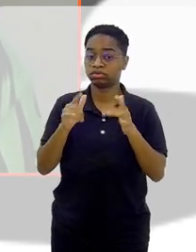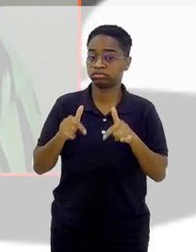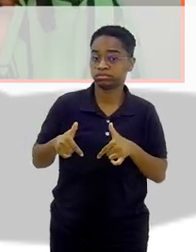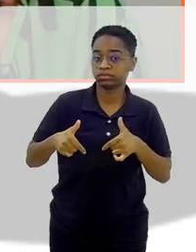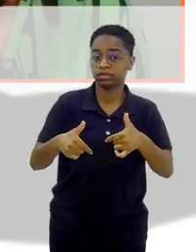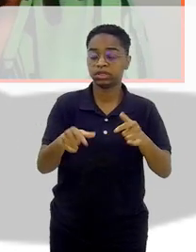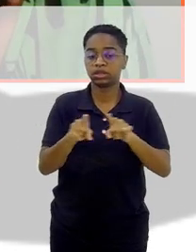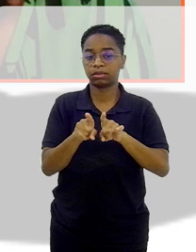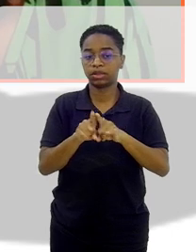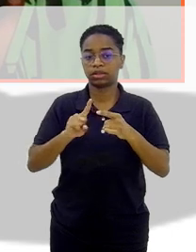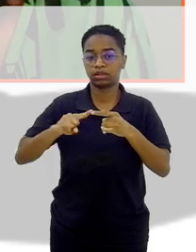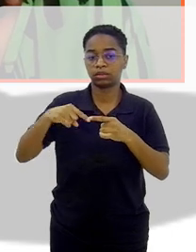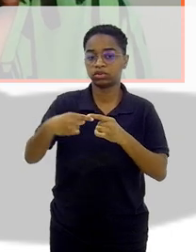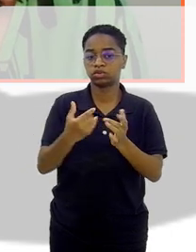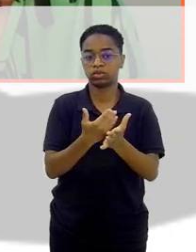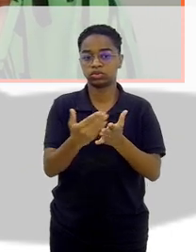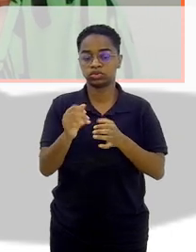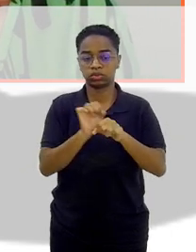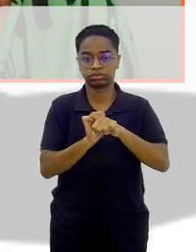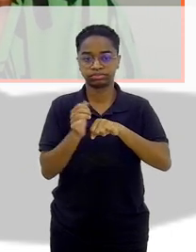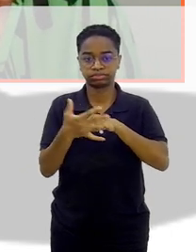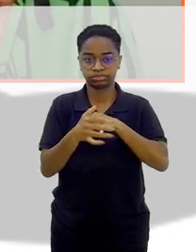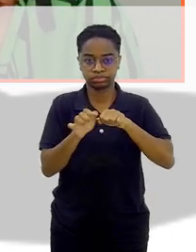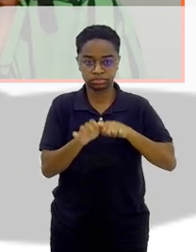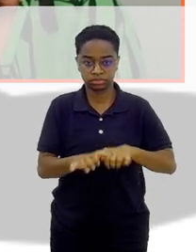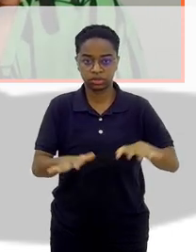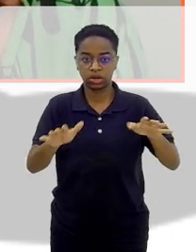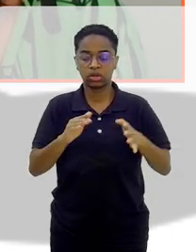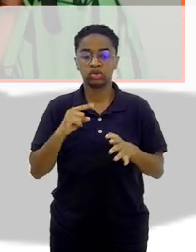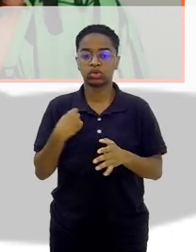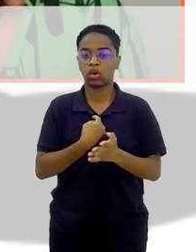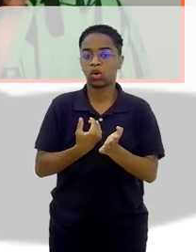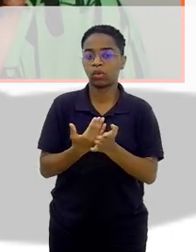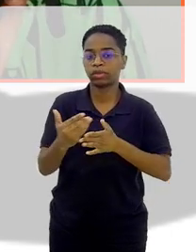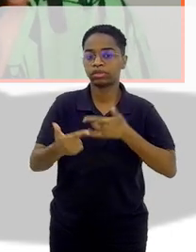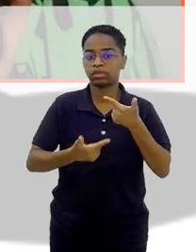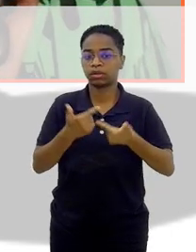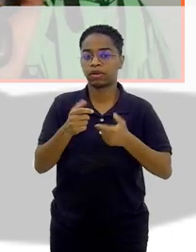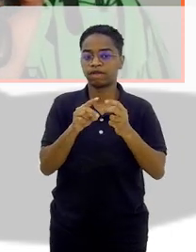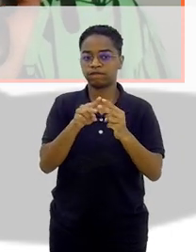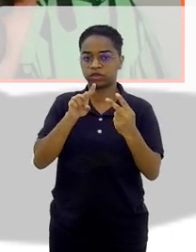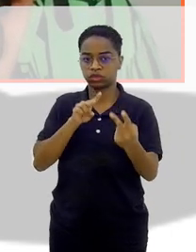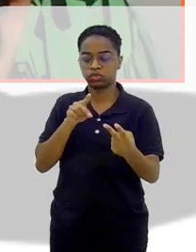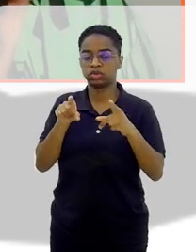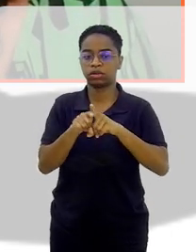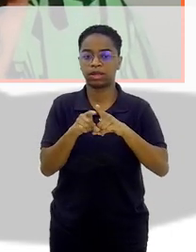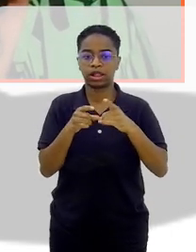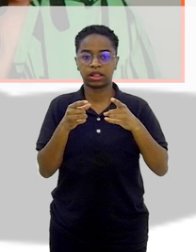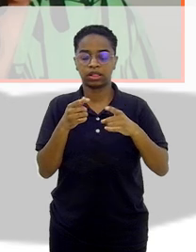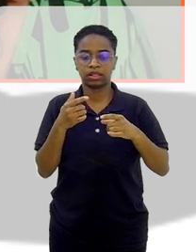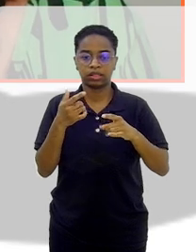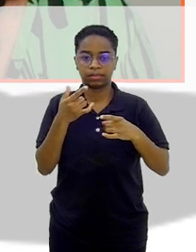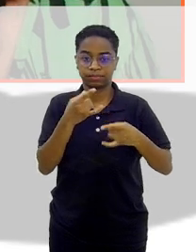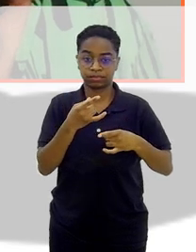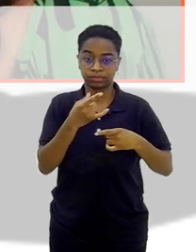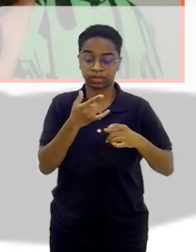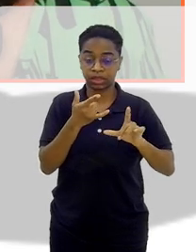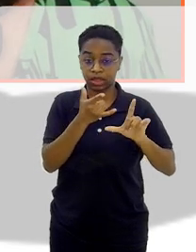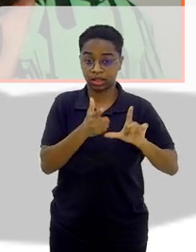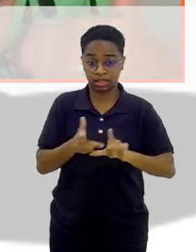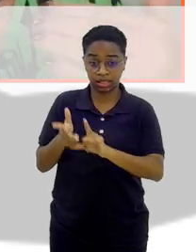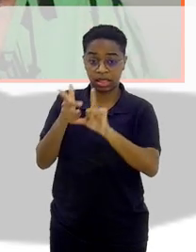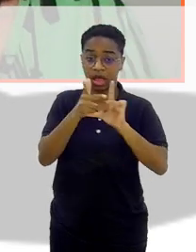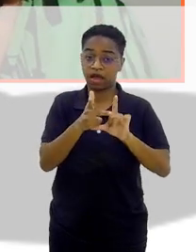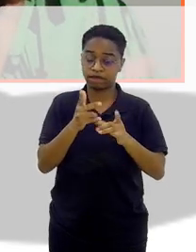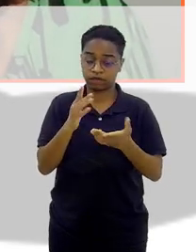depois veio a pandemia, a gente passou a fazer virtual, fizemos algumas lives. E aí